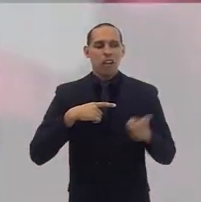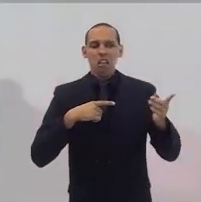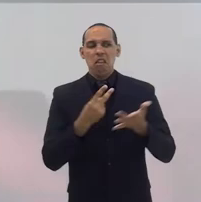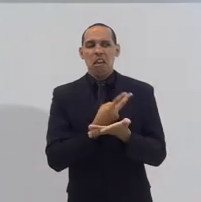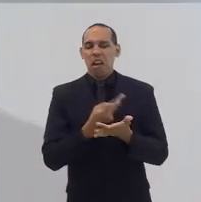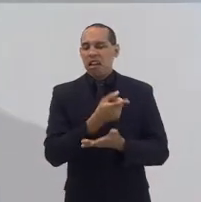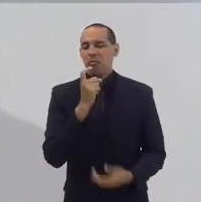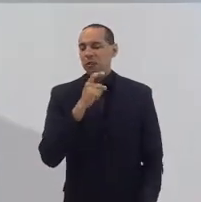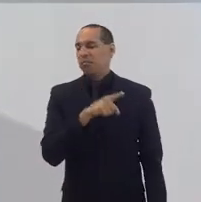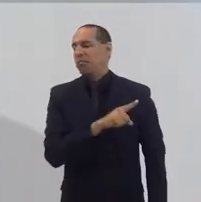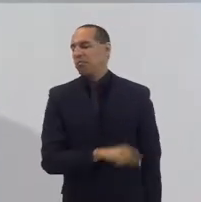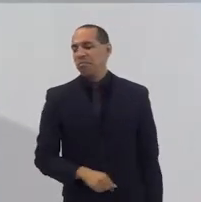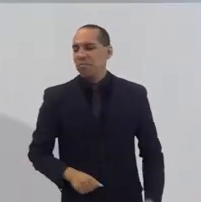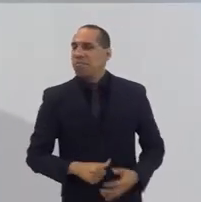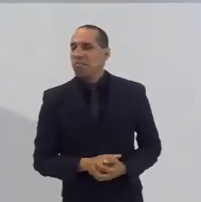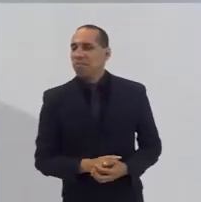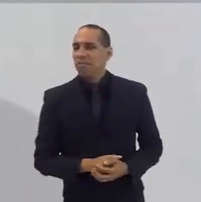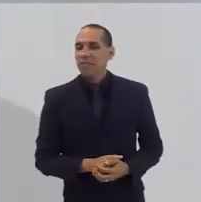o outro não tem.